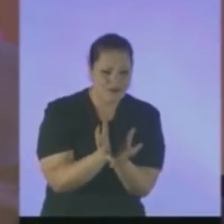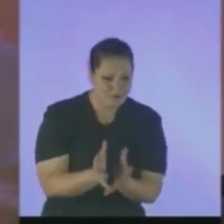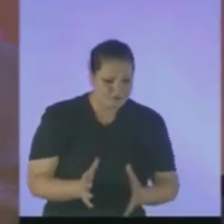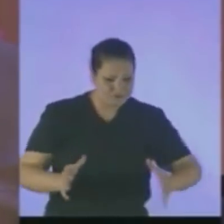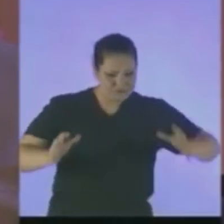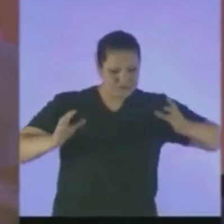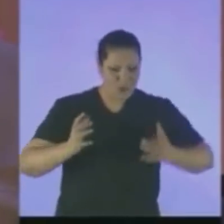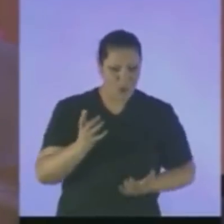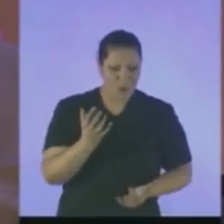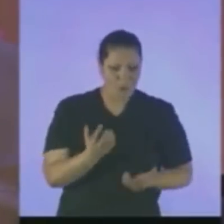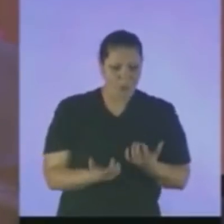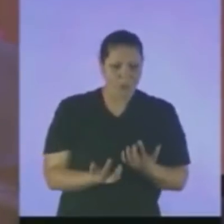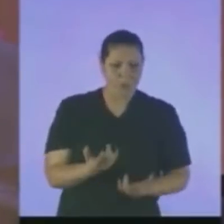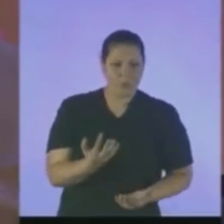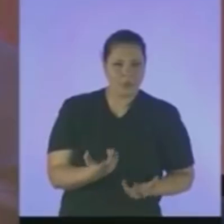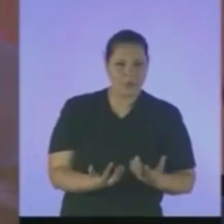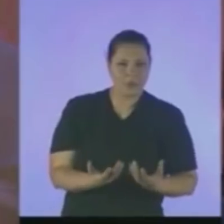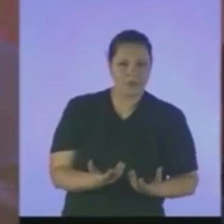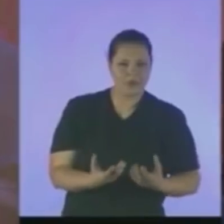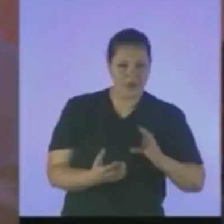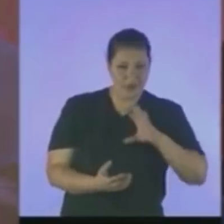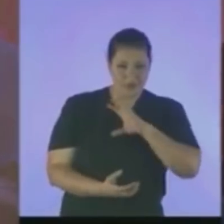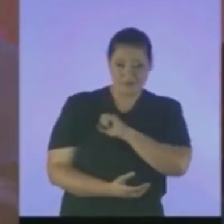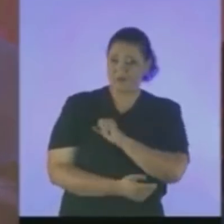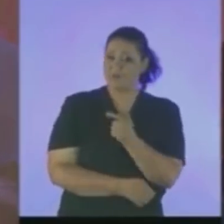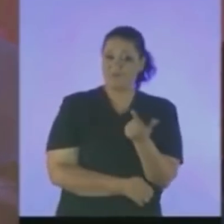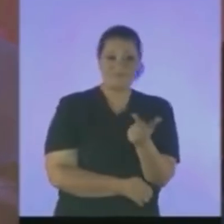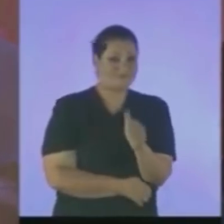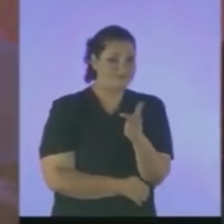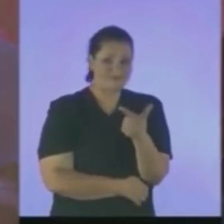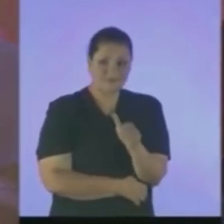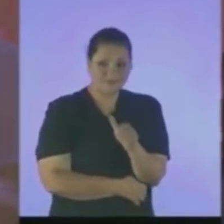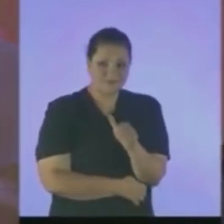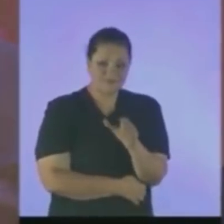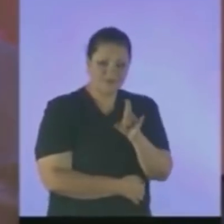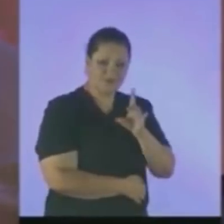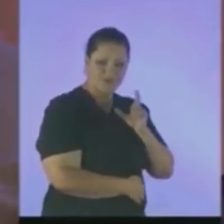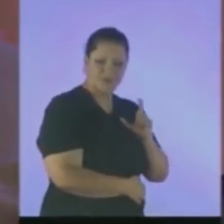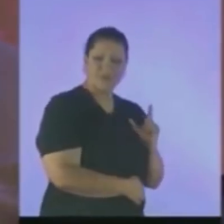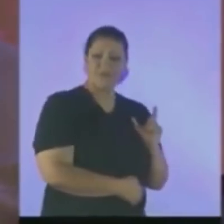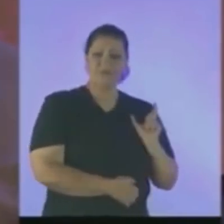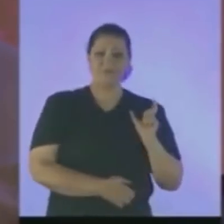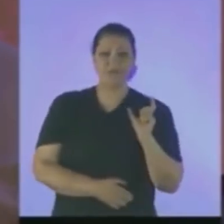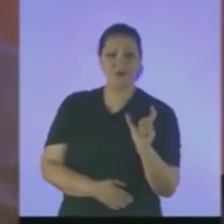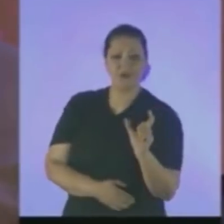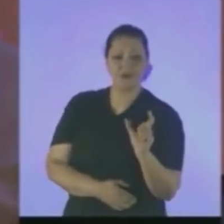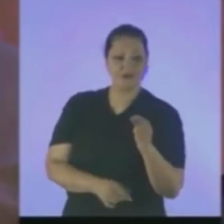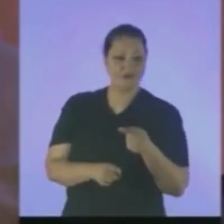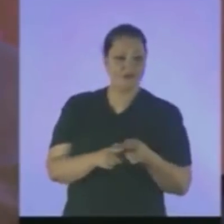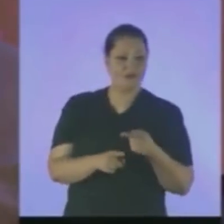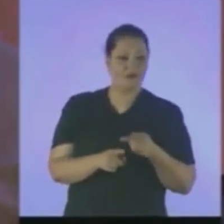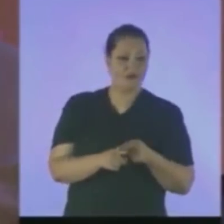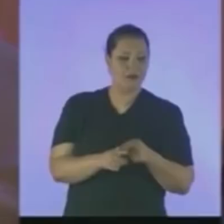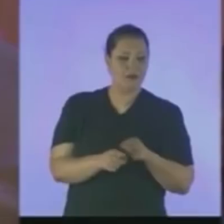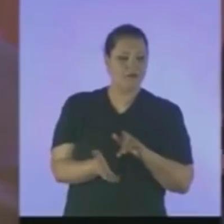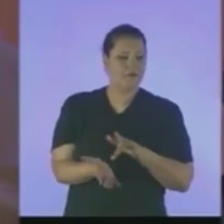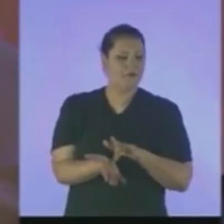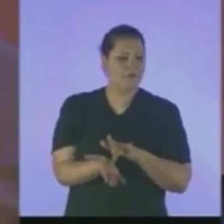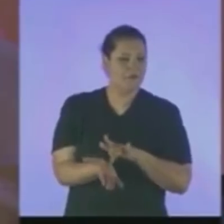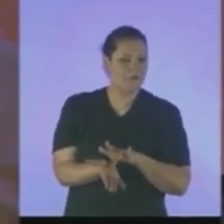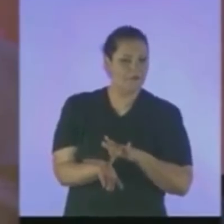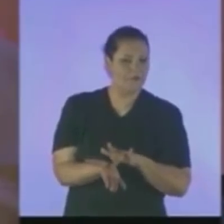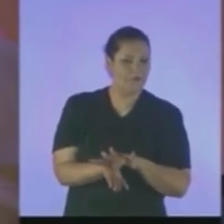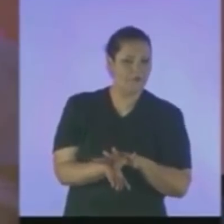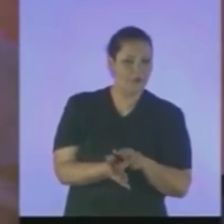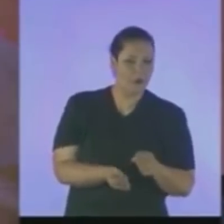Em que a palavra É aplicada Para ludibriar uns Para